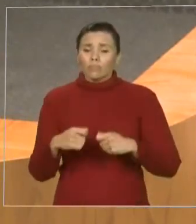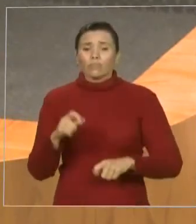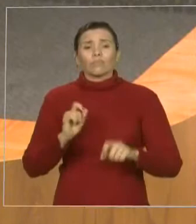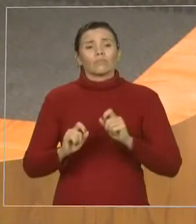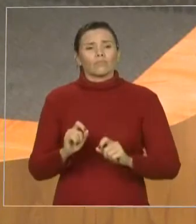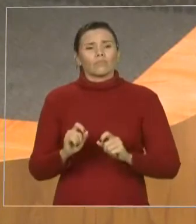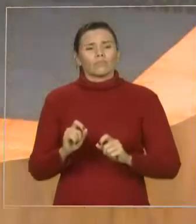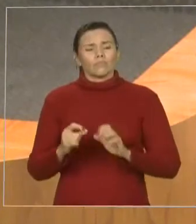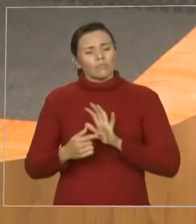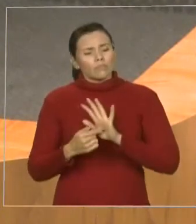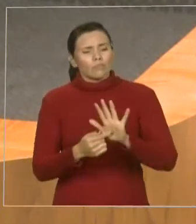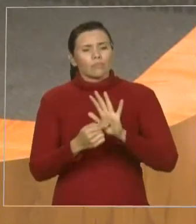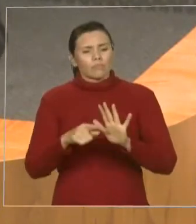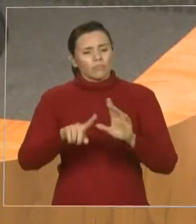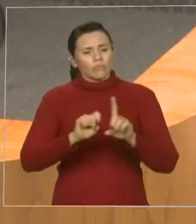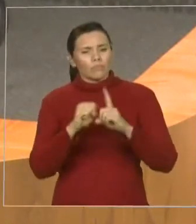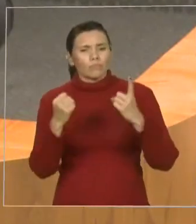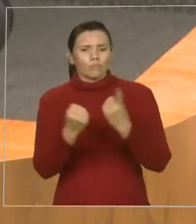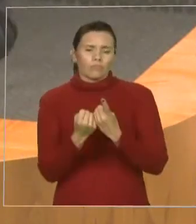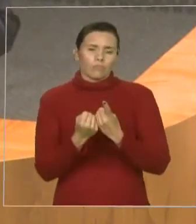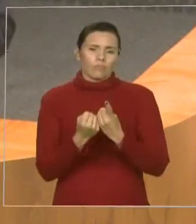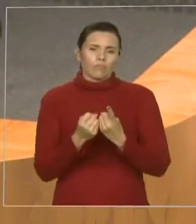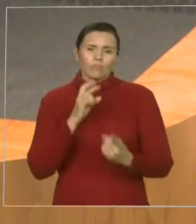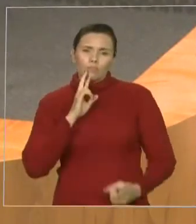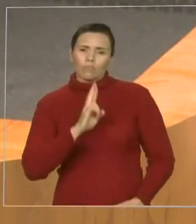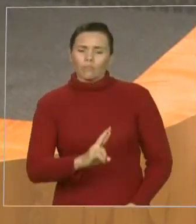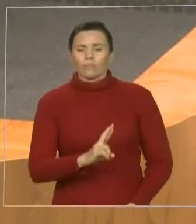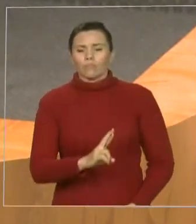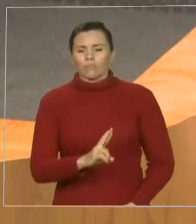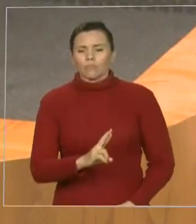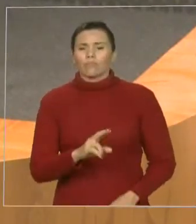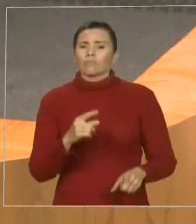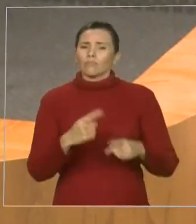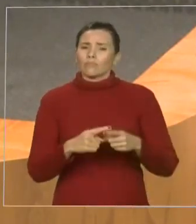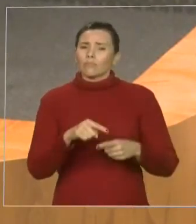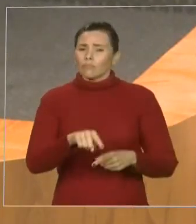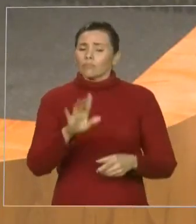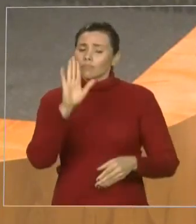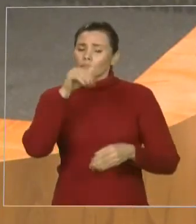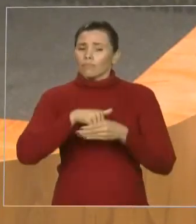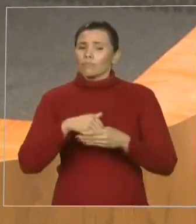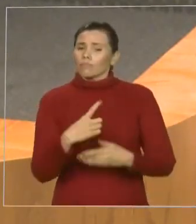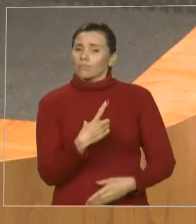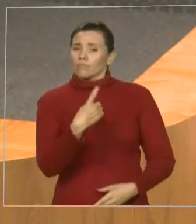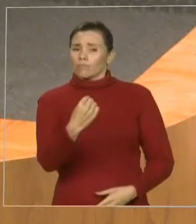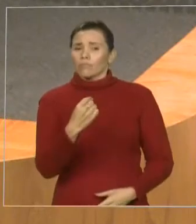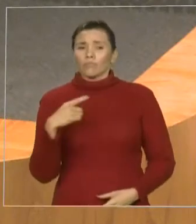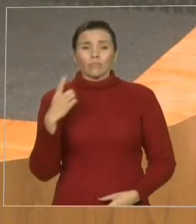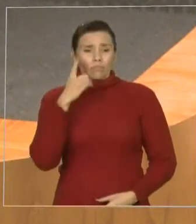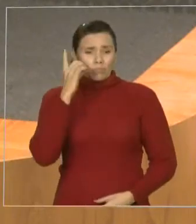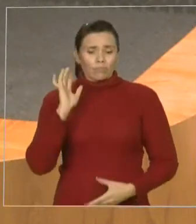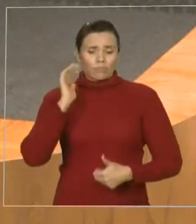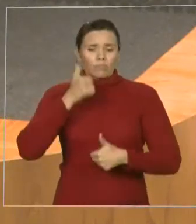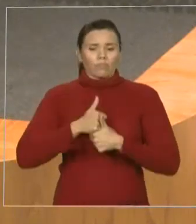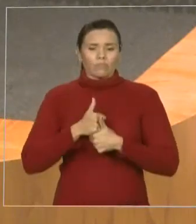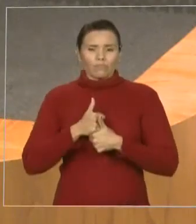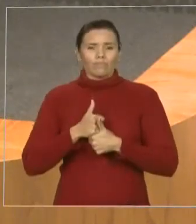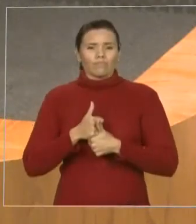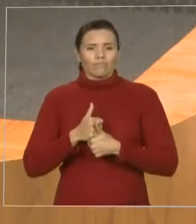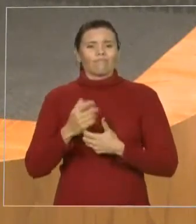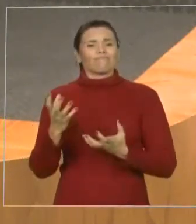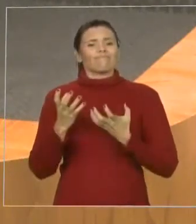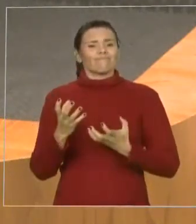resultados, a sociedade espera que nós, como parlamentares, possamos fazer com que o nosso trabalho seja